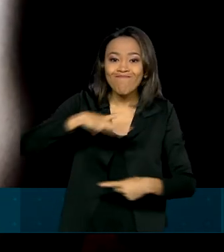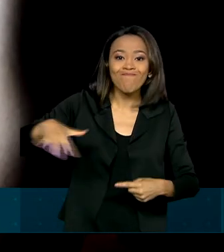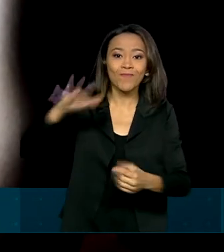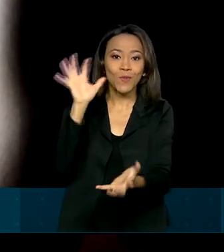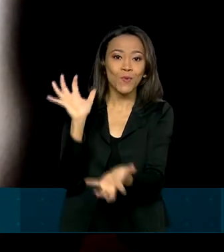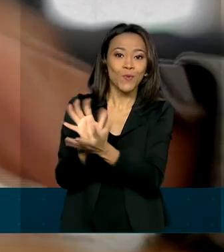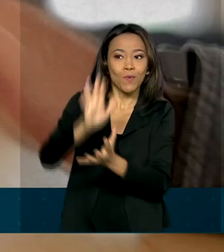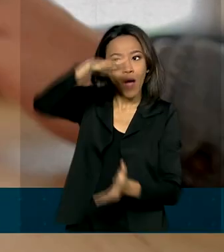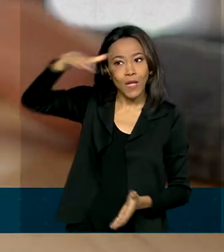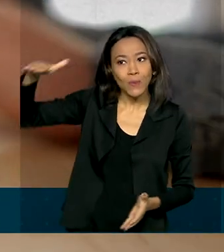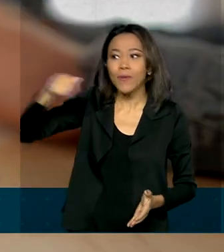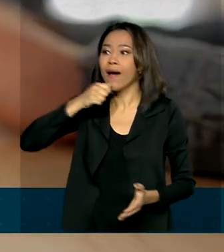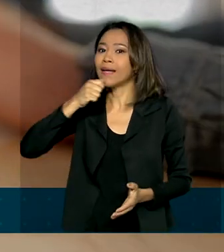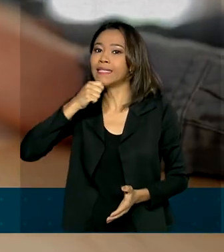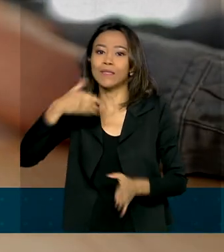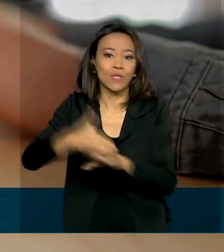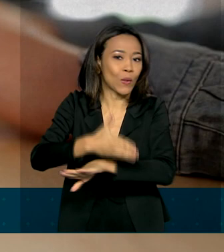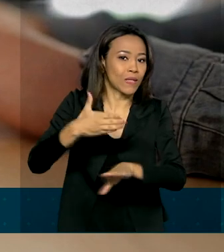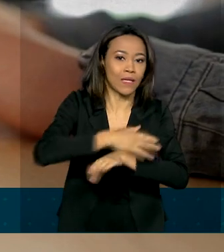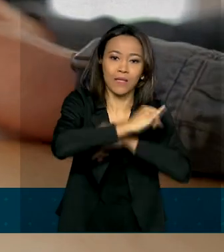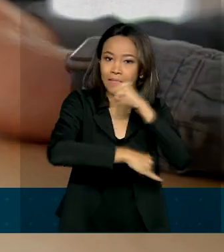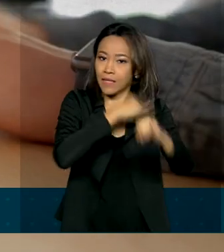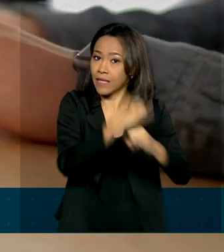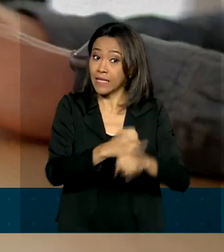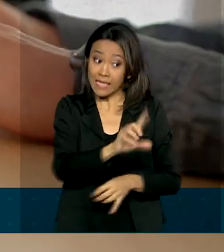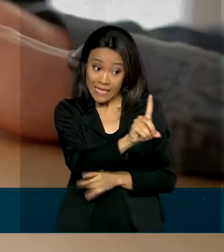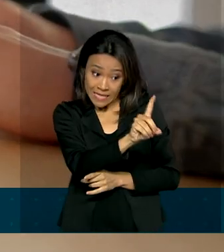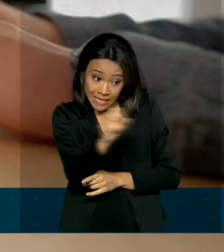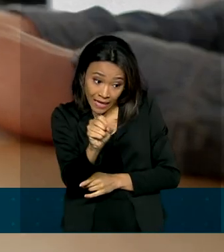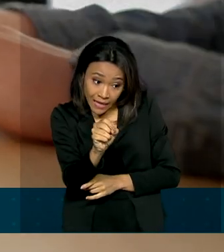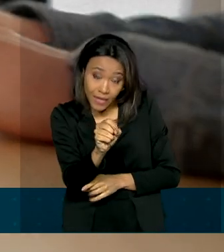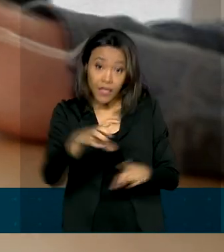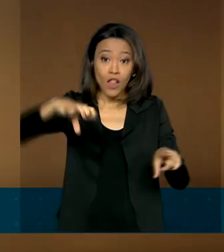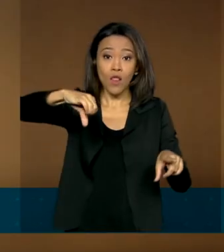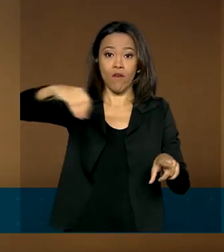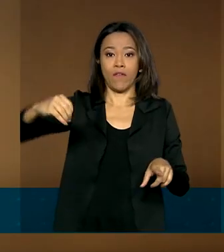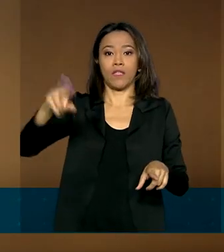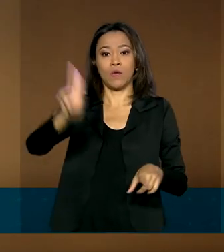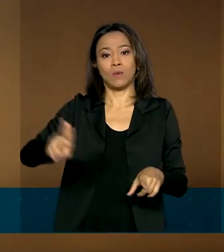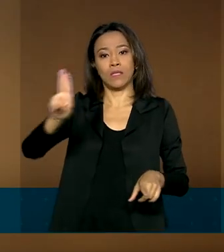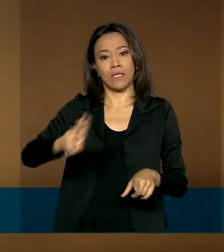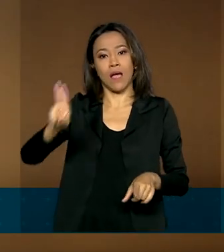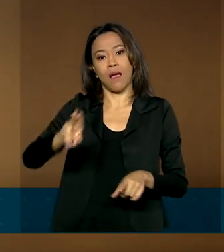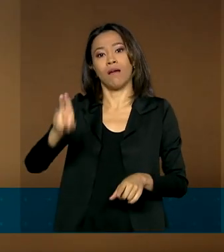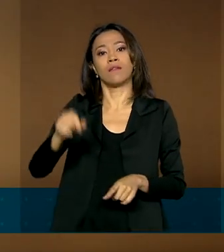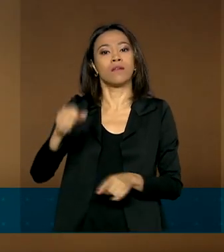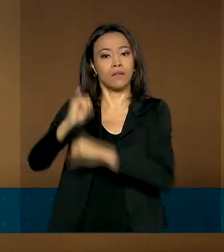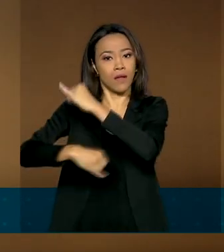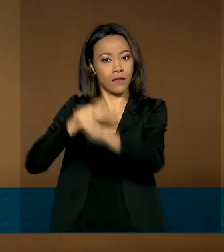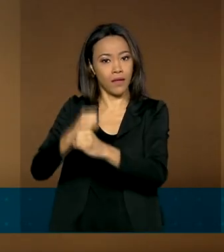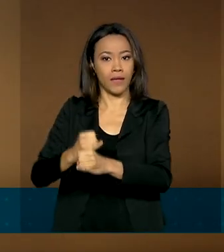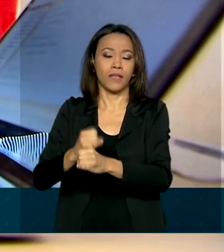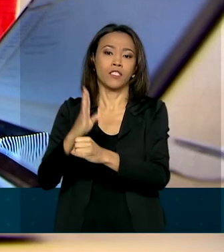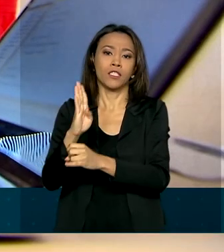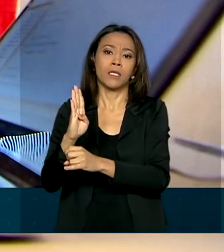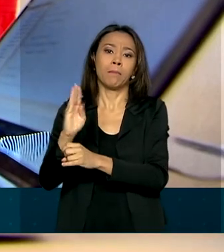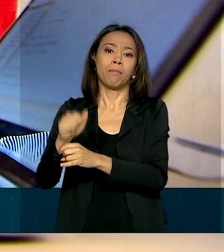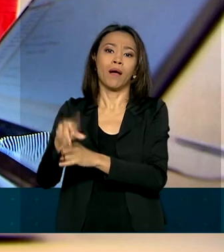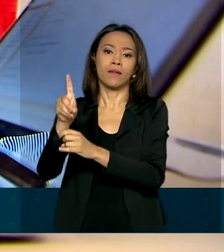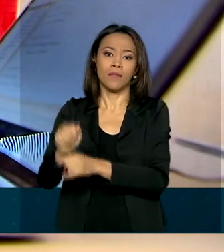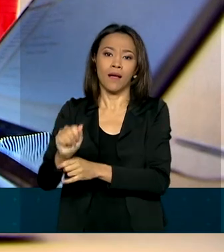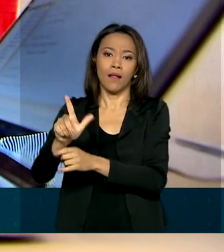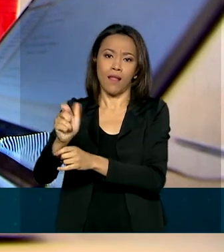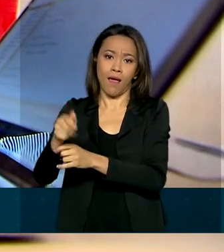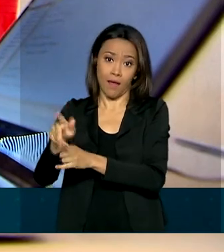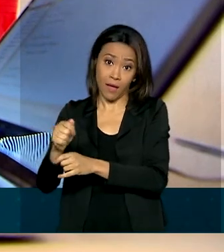contato com a rede. A cada 100 habitantes, 90 usavam banda larga, mas com velocidade de conexão reduzida e apenas